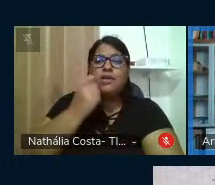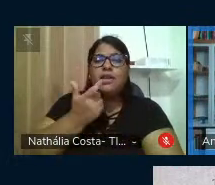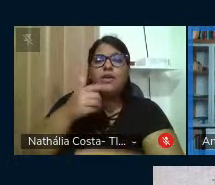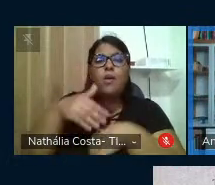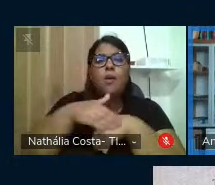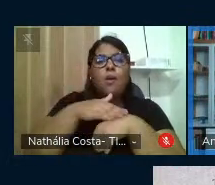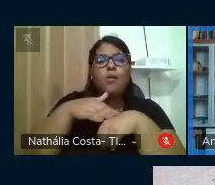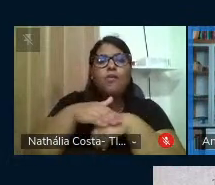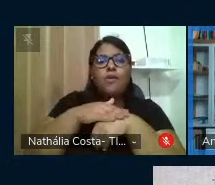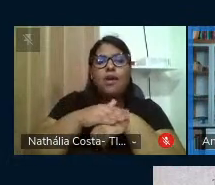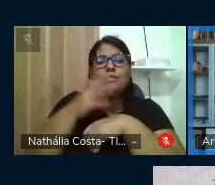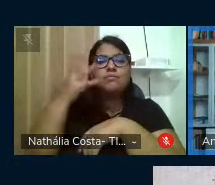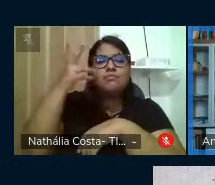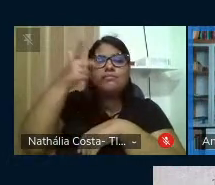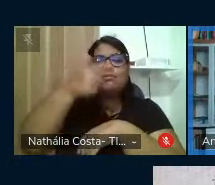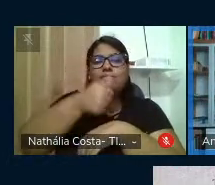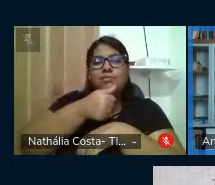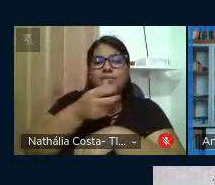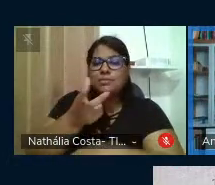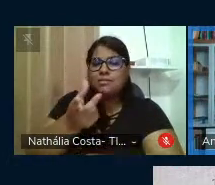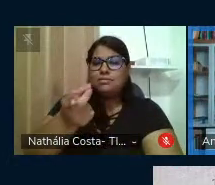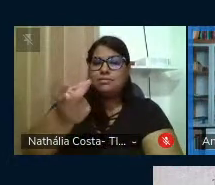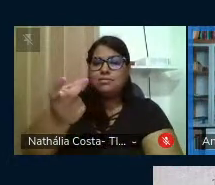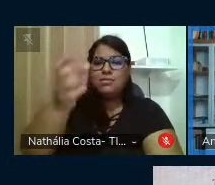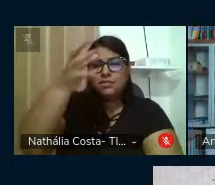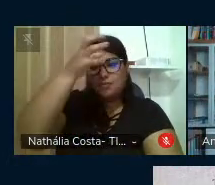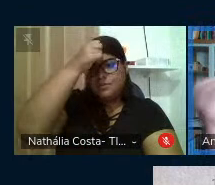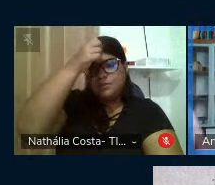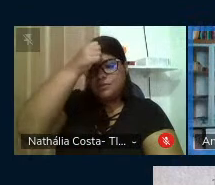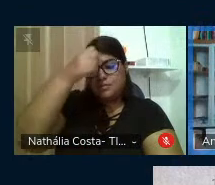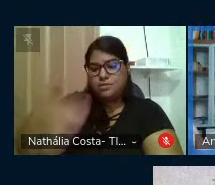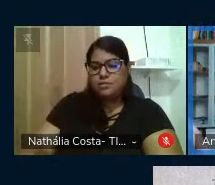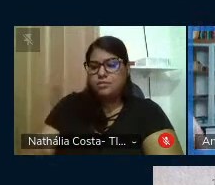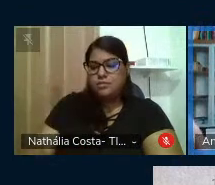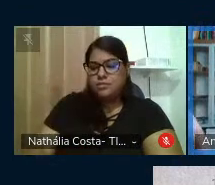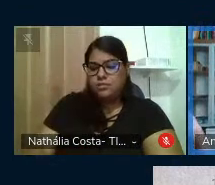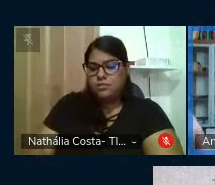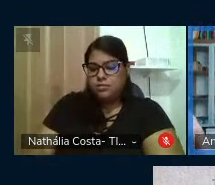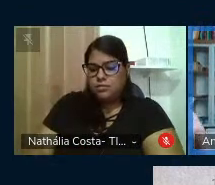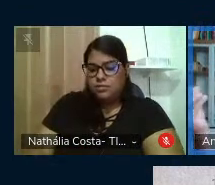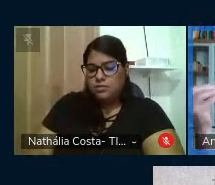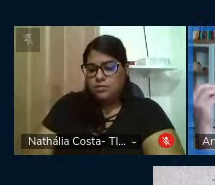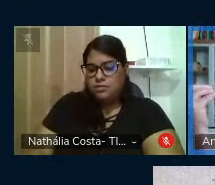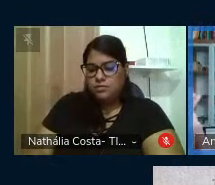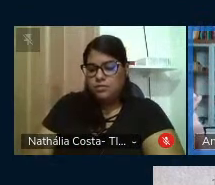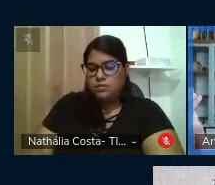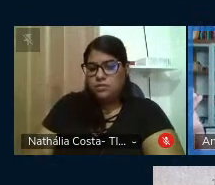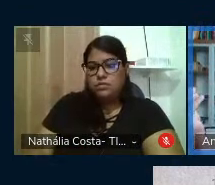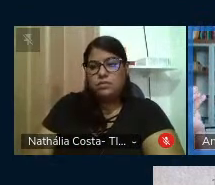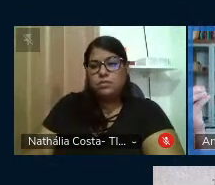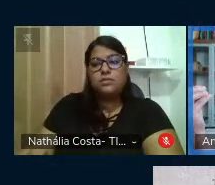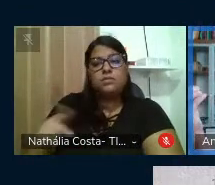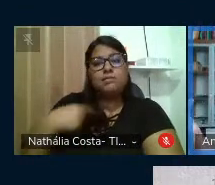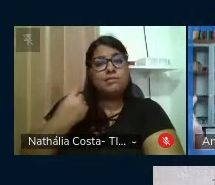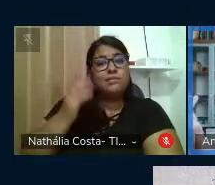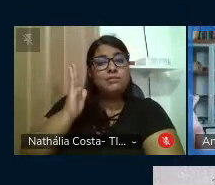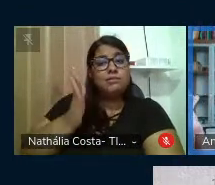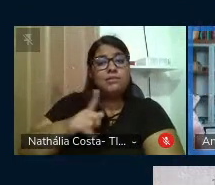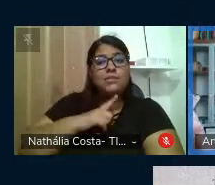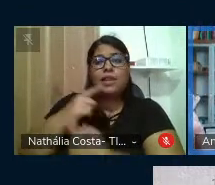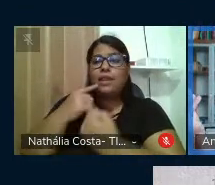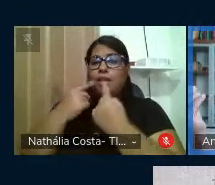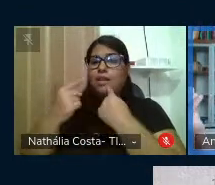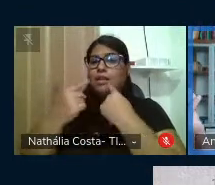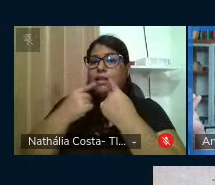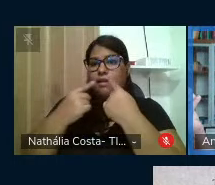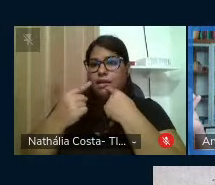Freire, A Beleza de Ser Um Eterno Aprendiz. Conversas com Paulo Freire, a gente já tem aí a questão do diálogo,